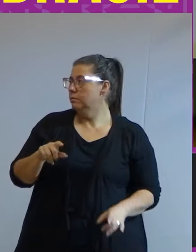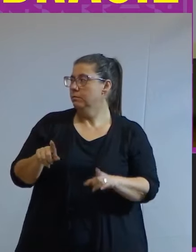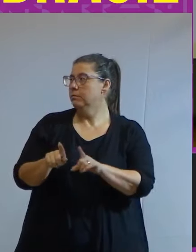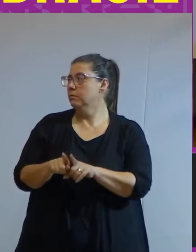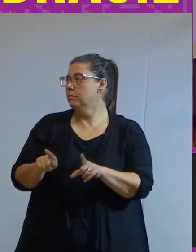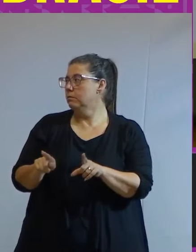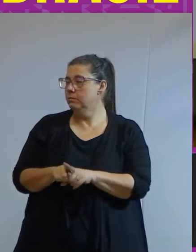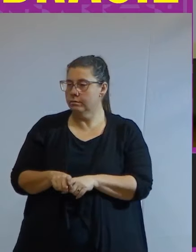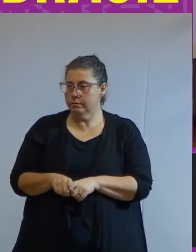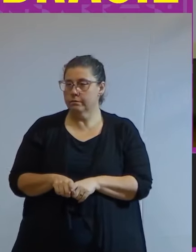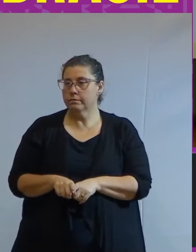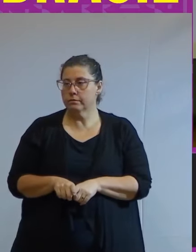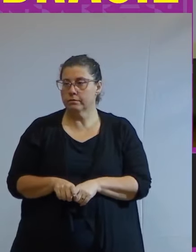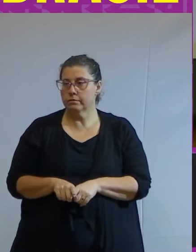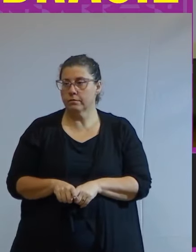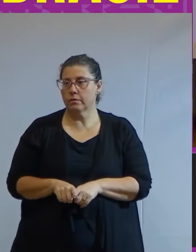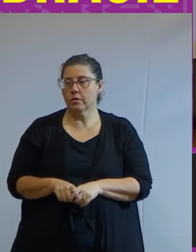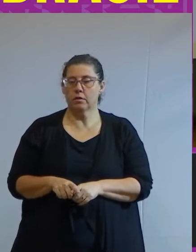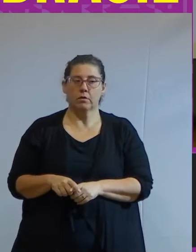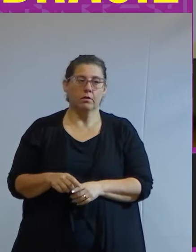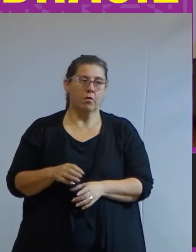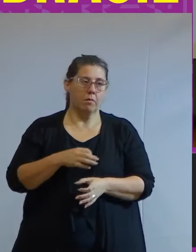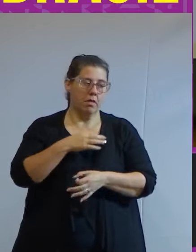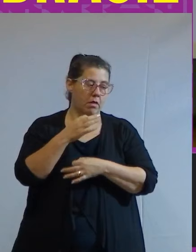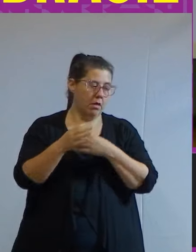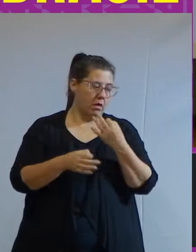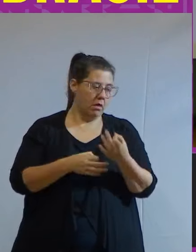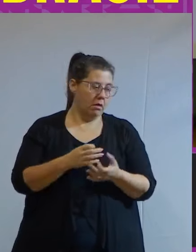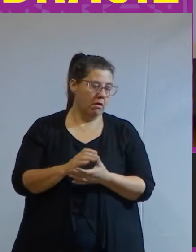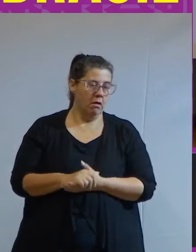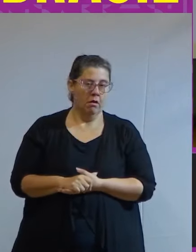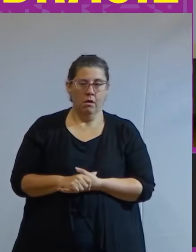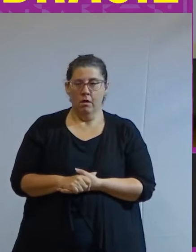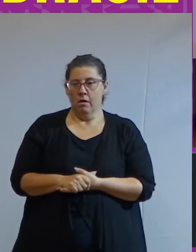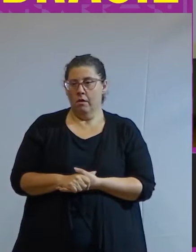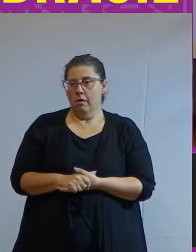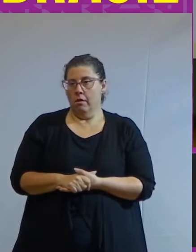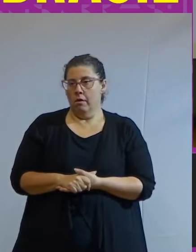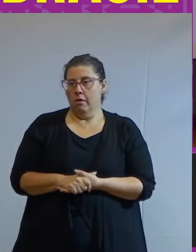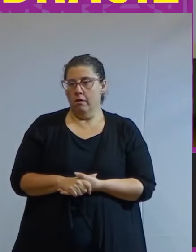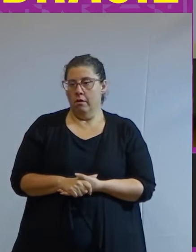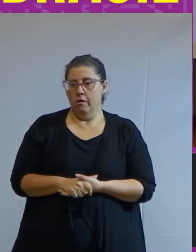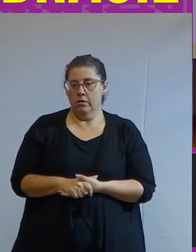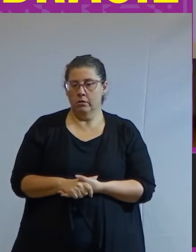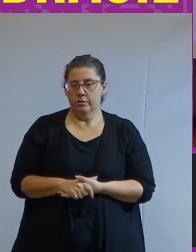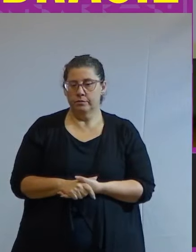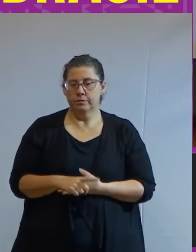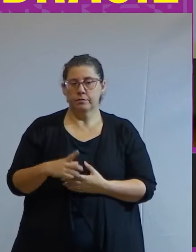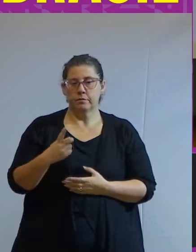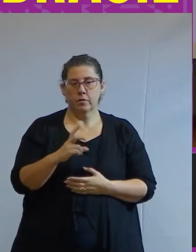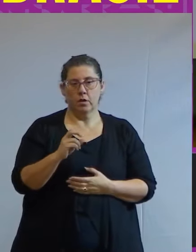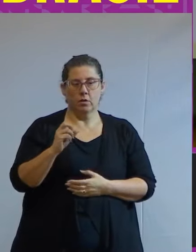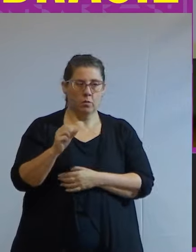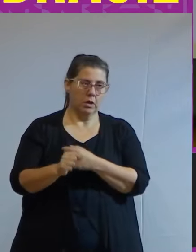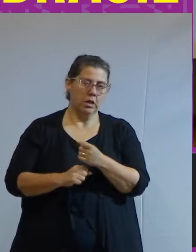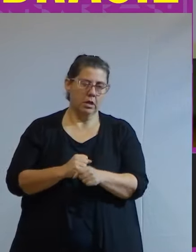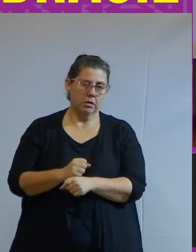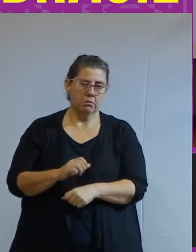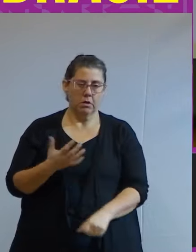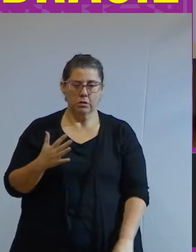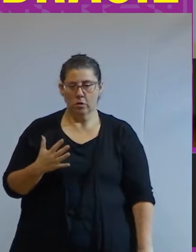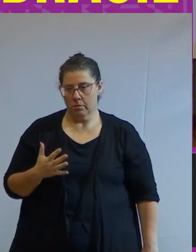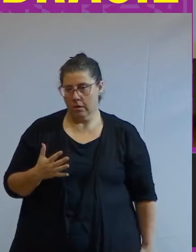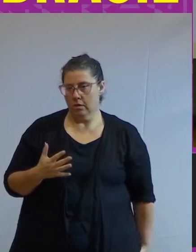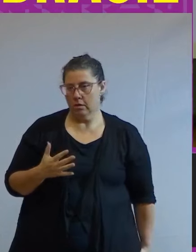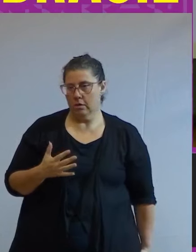de fazer um comentário assim a quente de um argumento de 150 anos mais ou menos desde